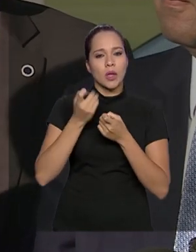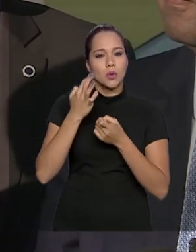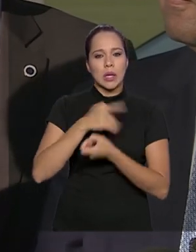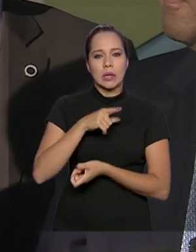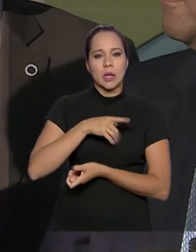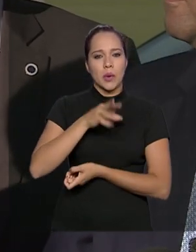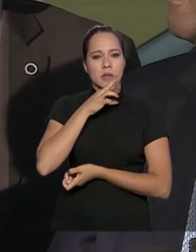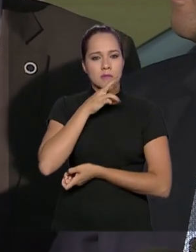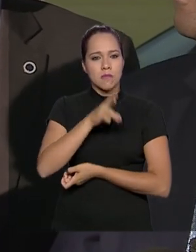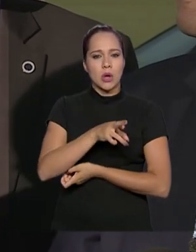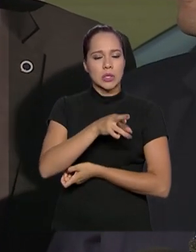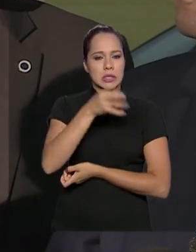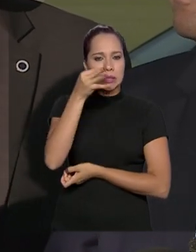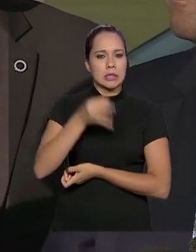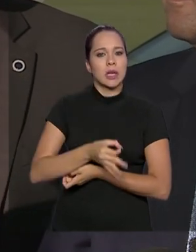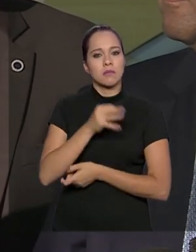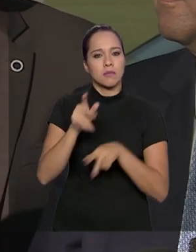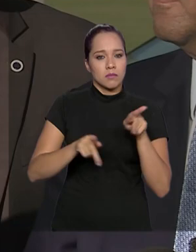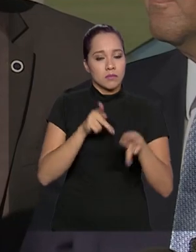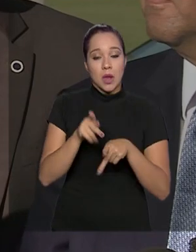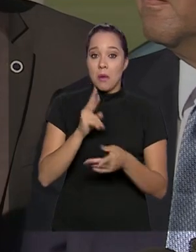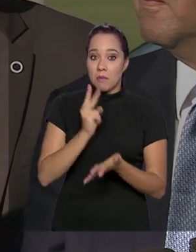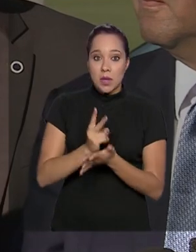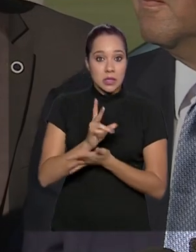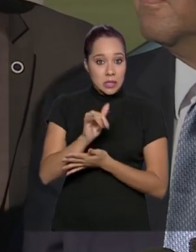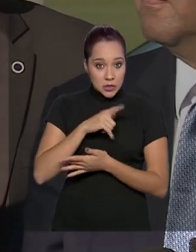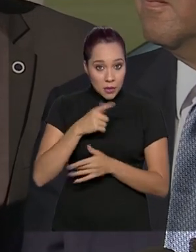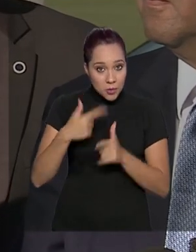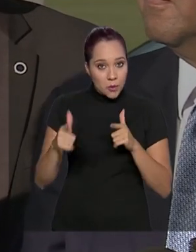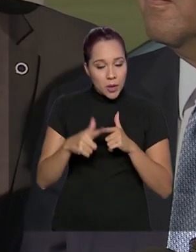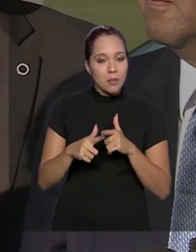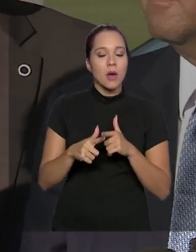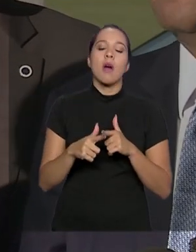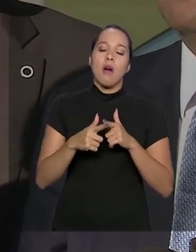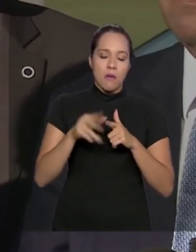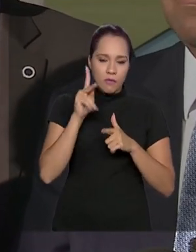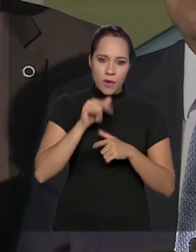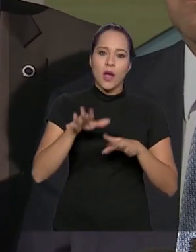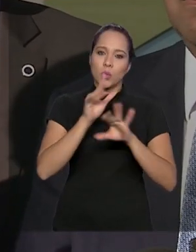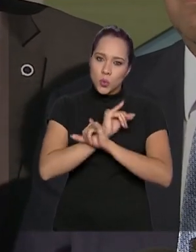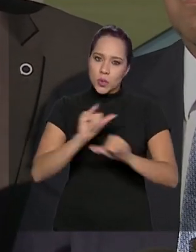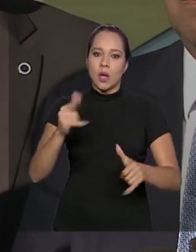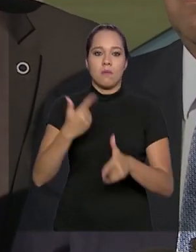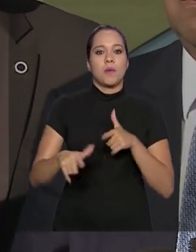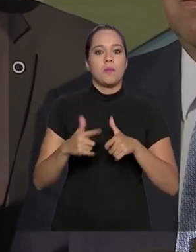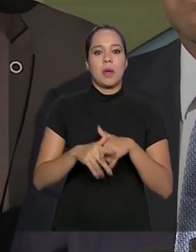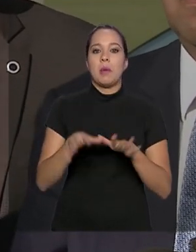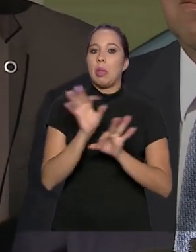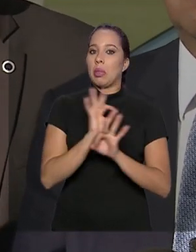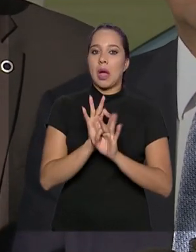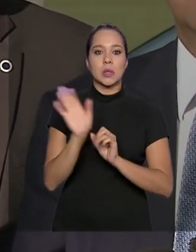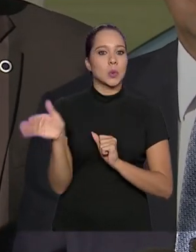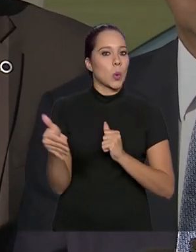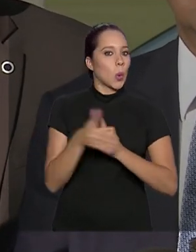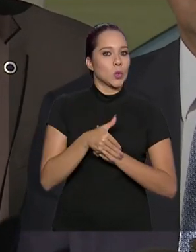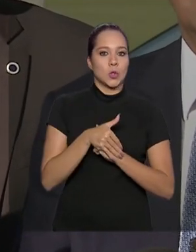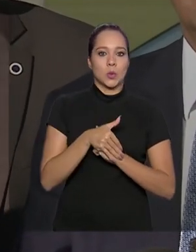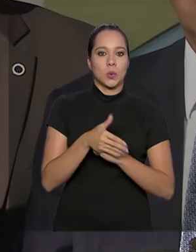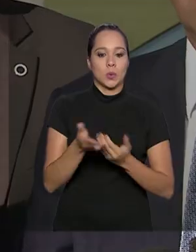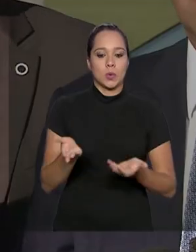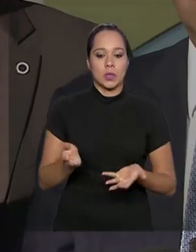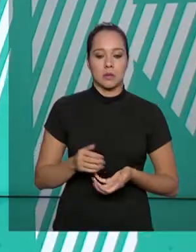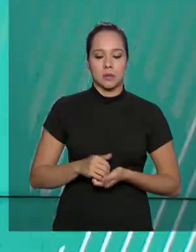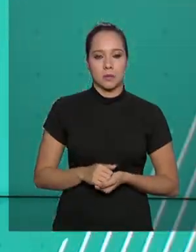resposta para a população. Mesmo que tivermos algum problema, a vai anunciar o problema. Nada será escondido de vocês.